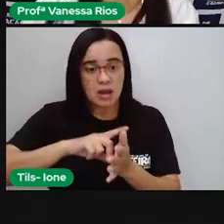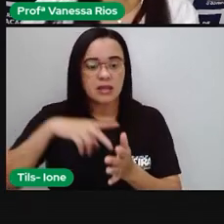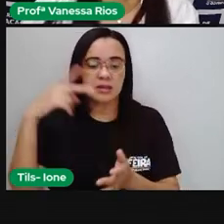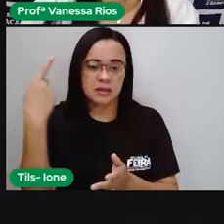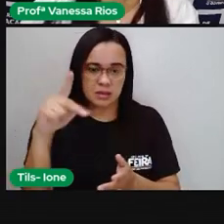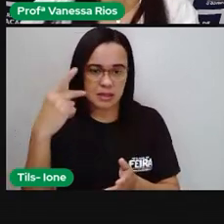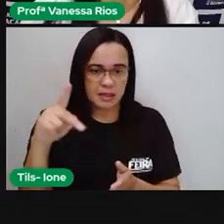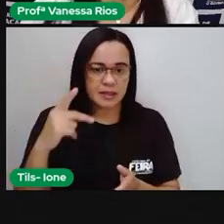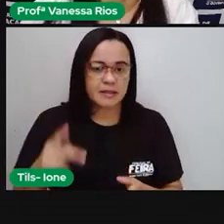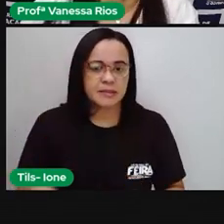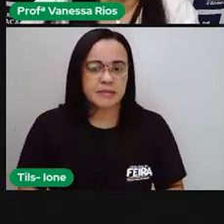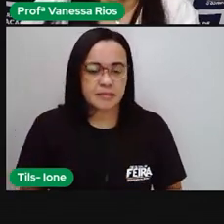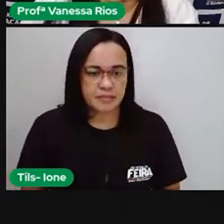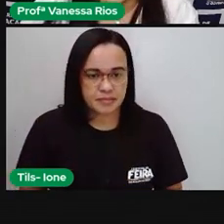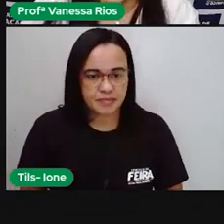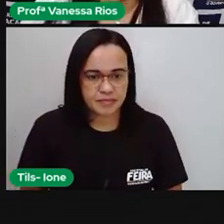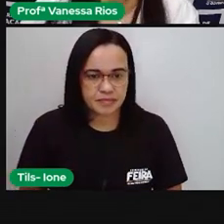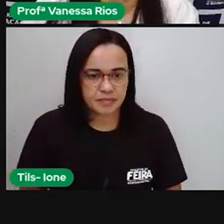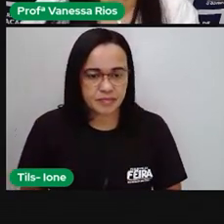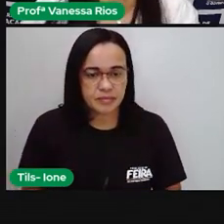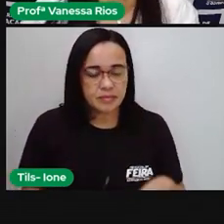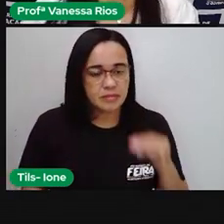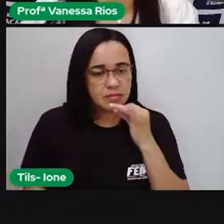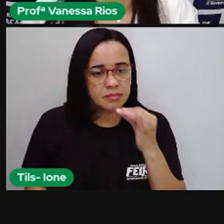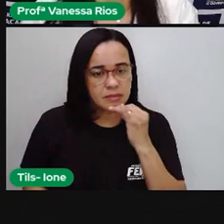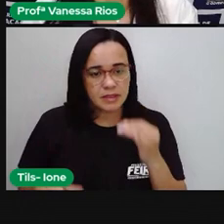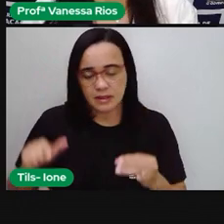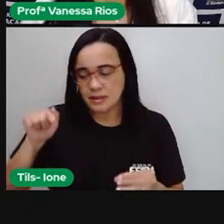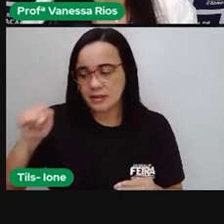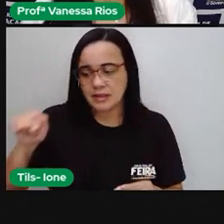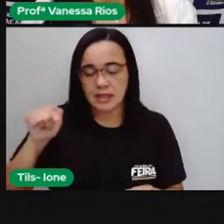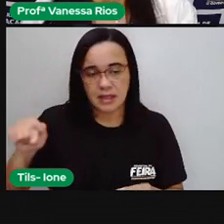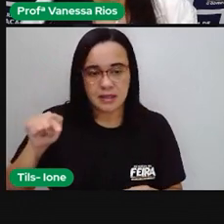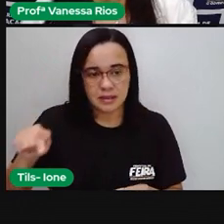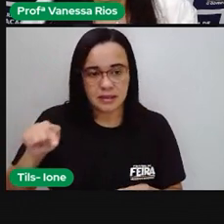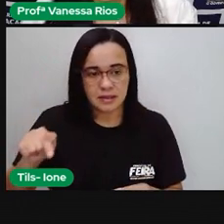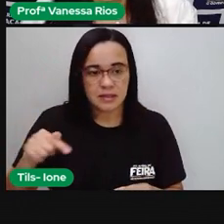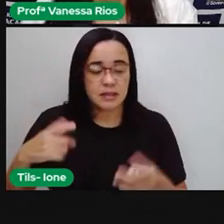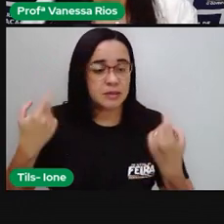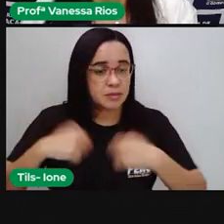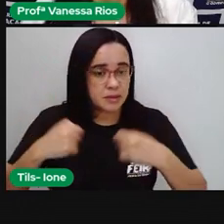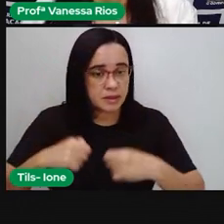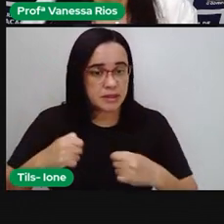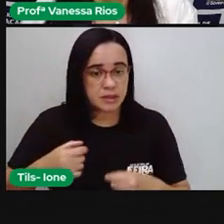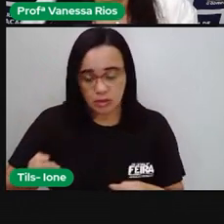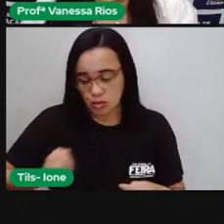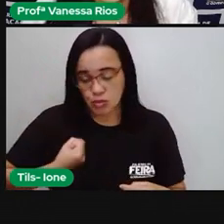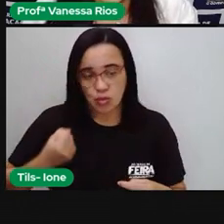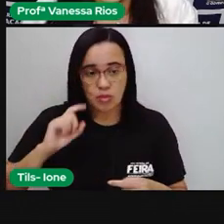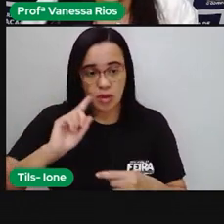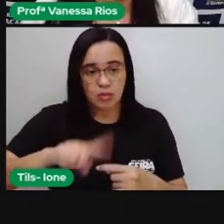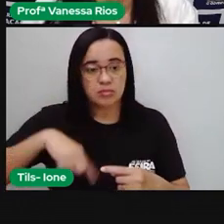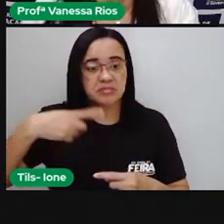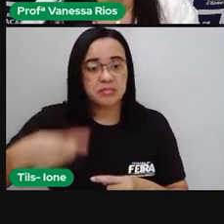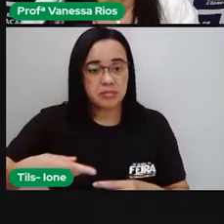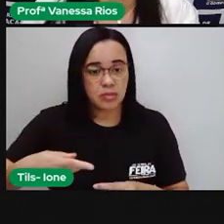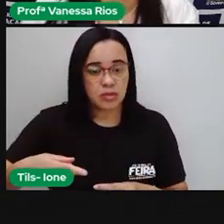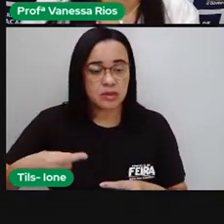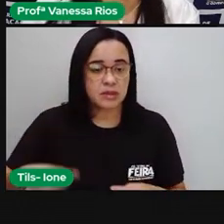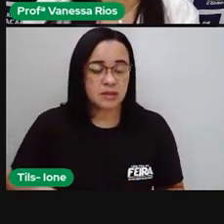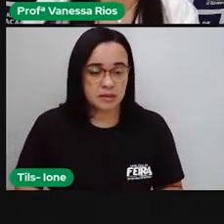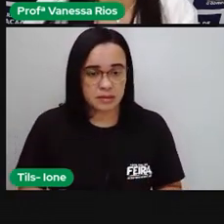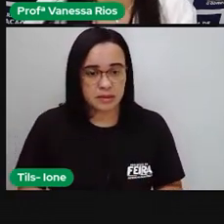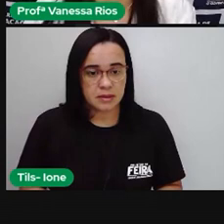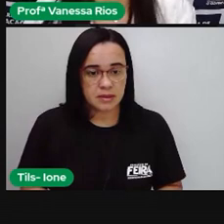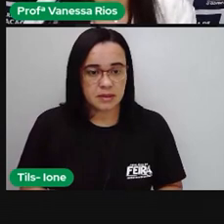está aí até o número 7, eu preciso observar o número que está aí depois dele, que é o 6. E aí, é